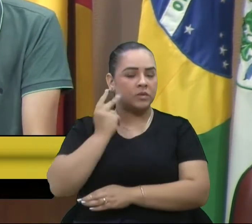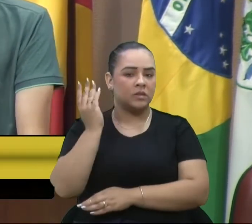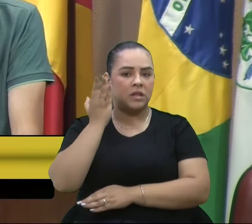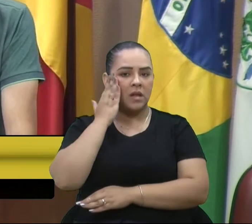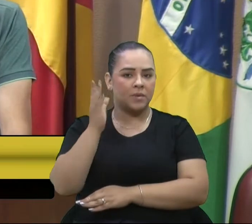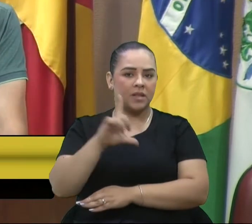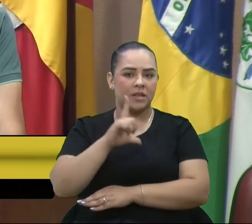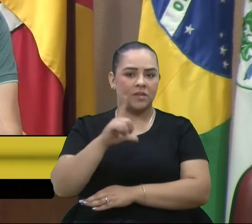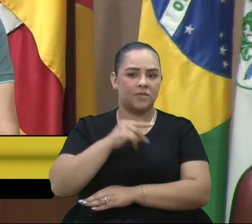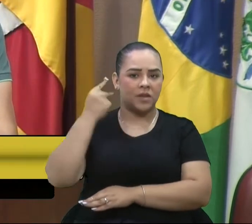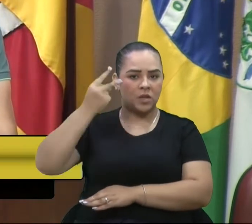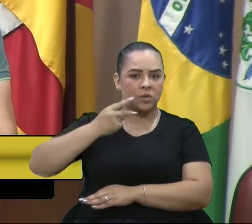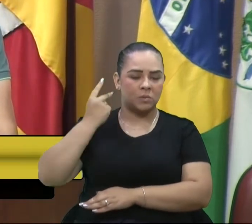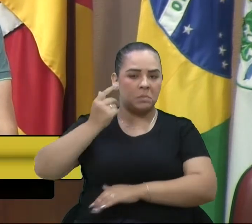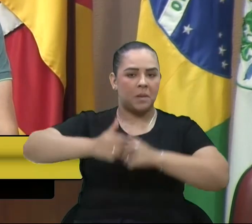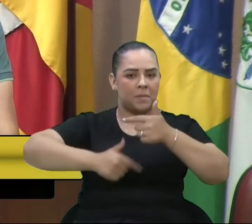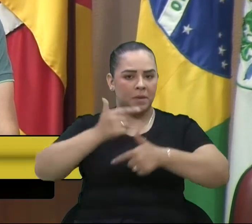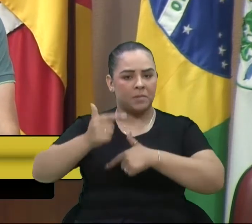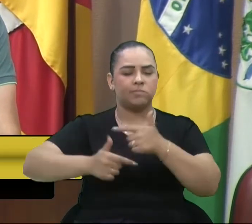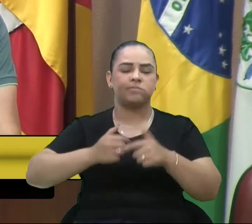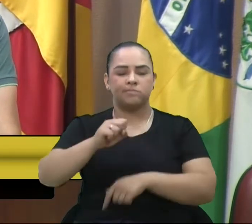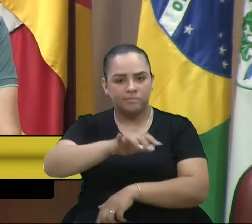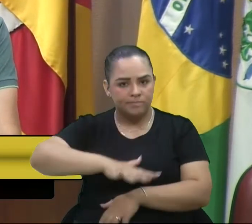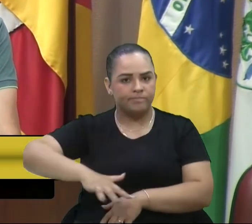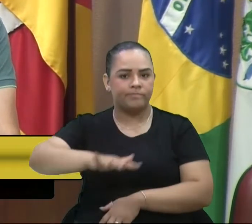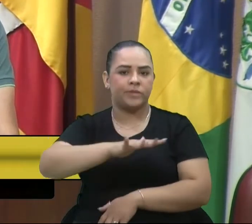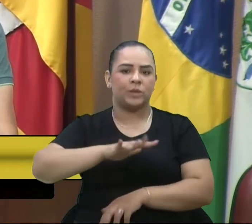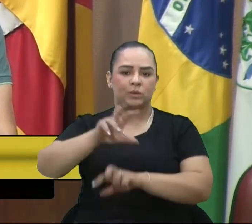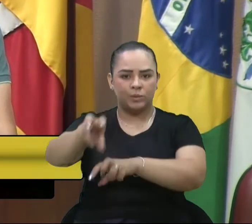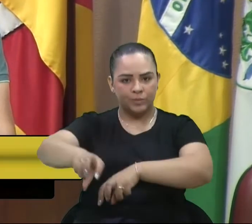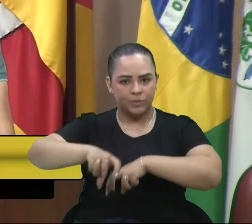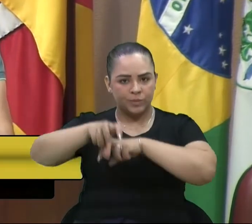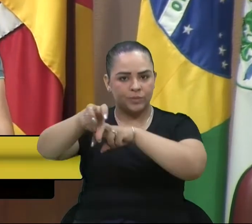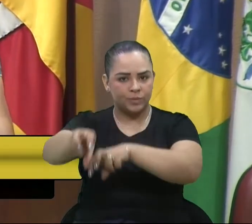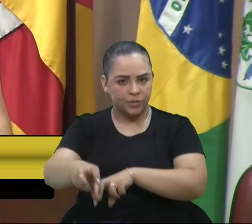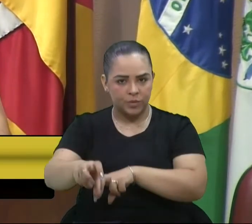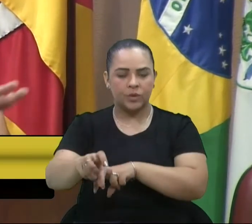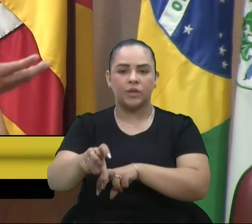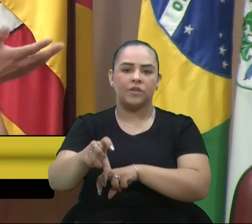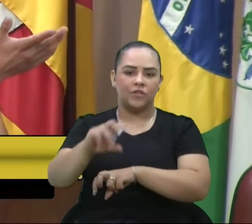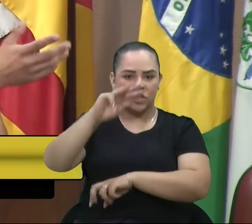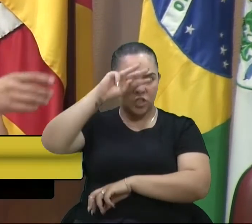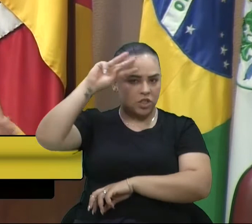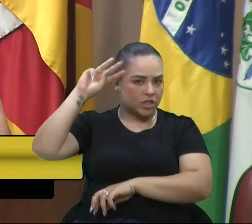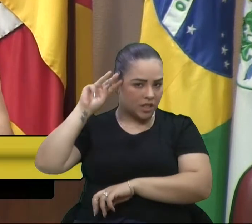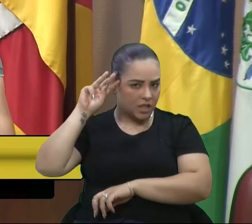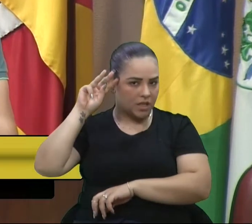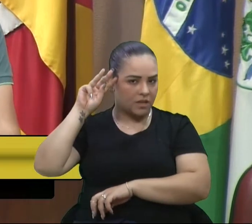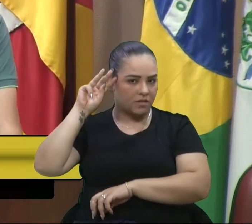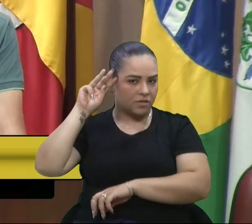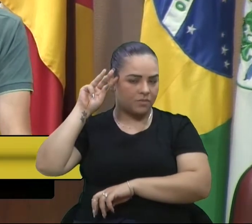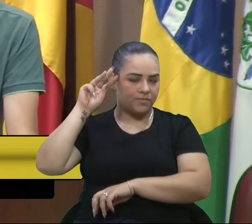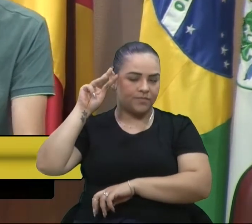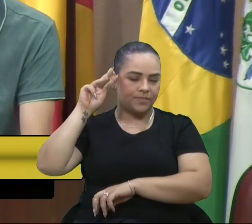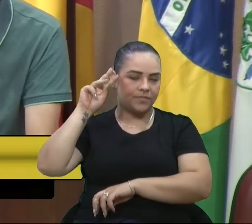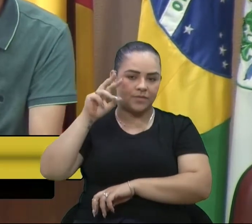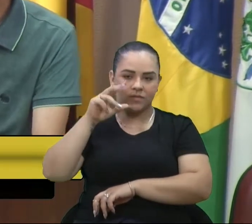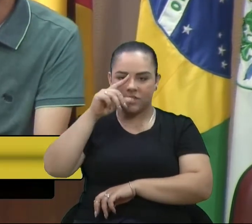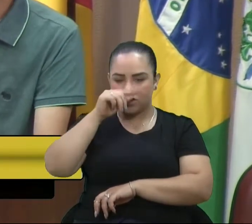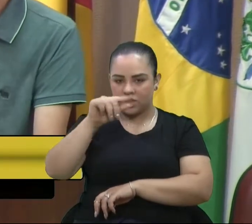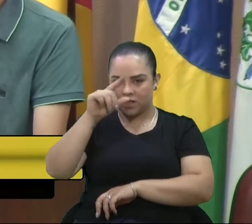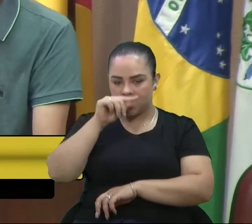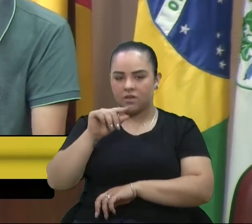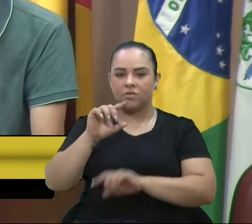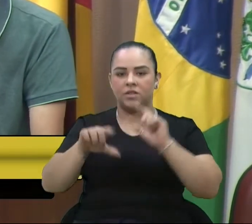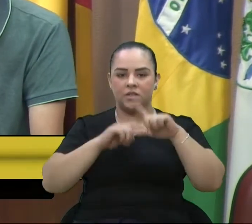vereadores bem atuantes na parte do segmento do interior, vereador Fontenelle, Daniel Luz, vereador Ues, enfim, e nós,